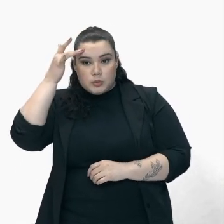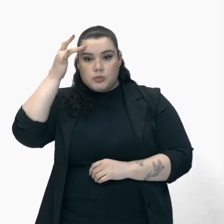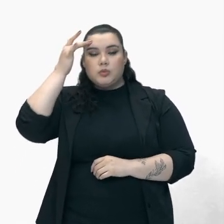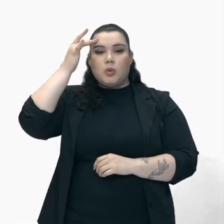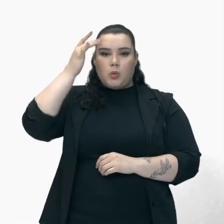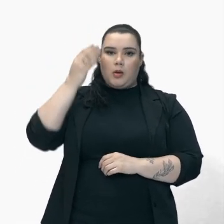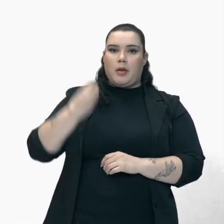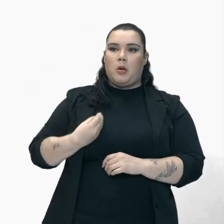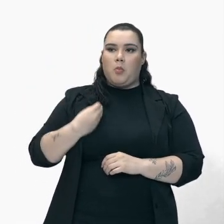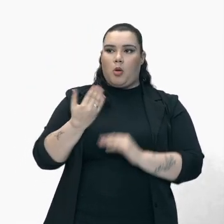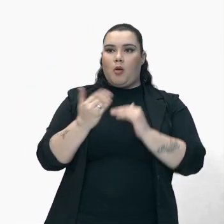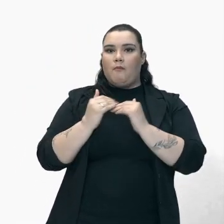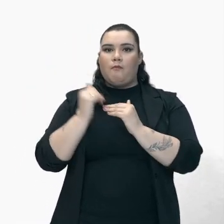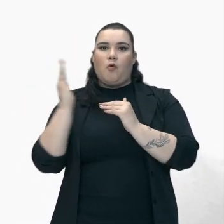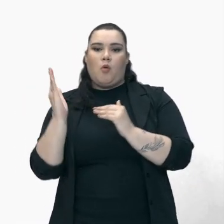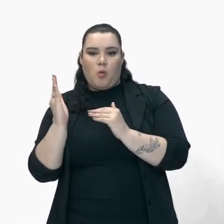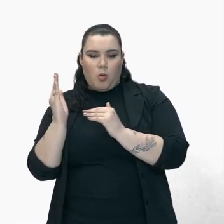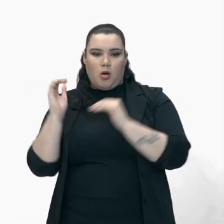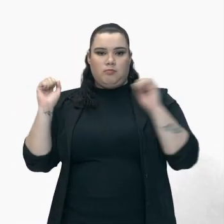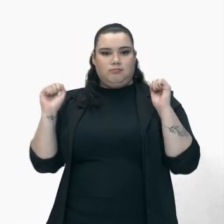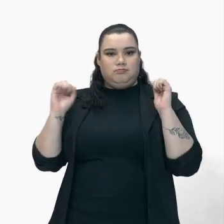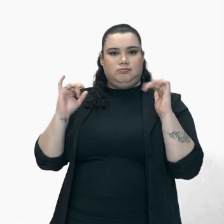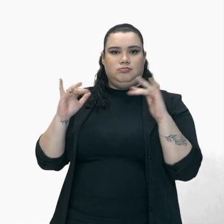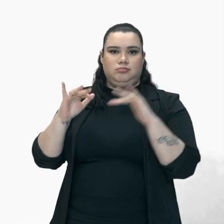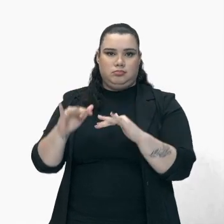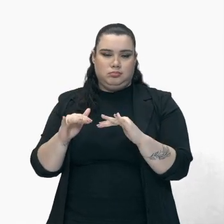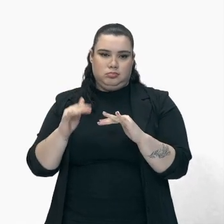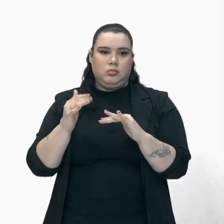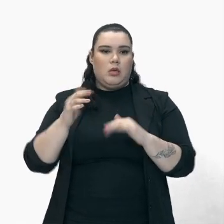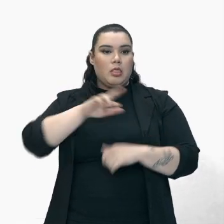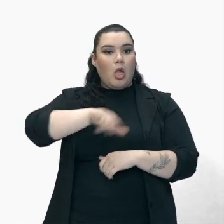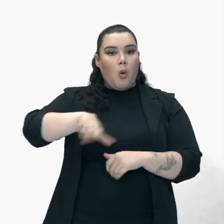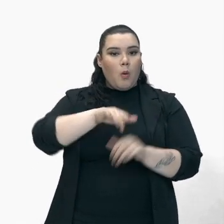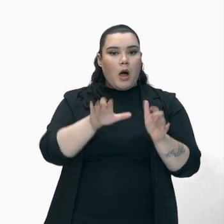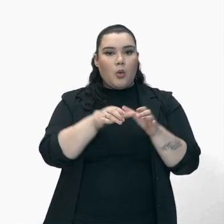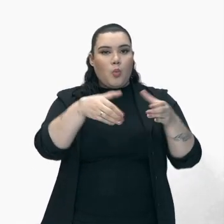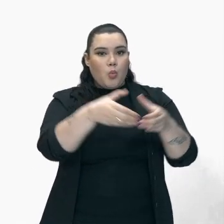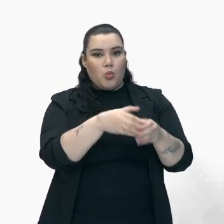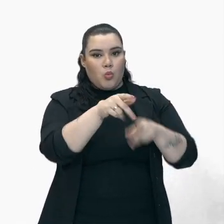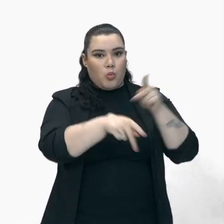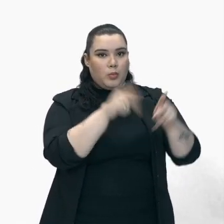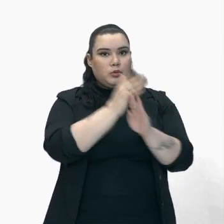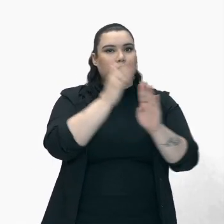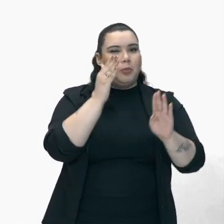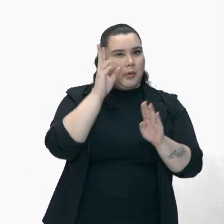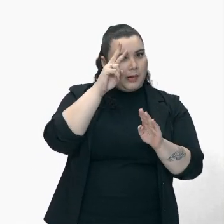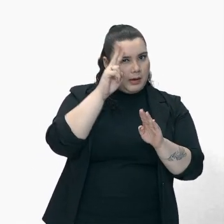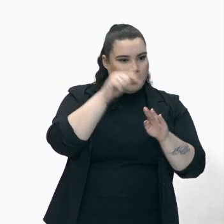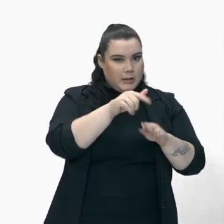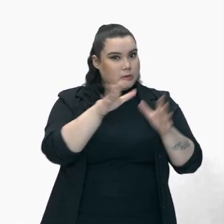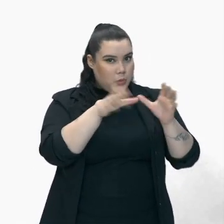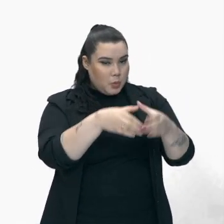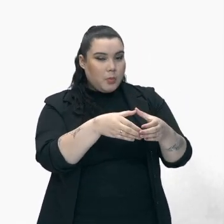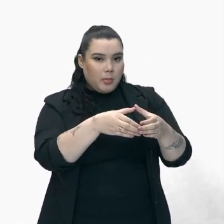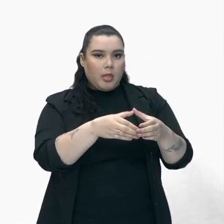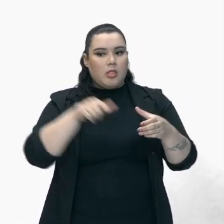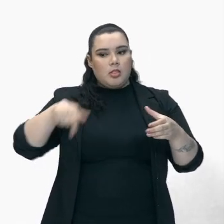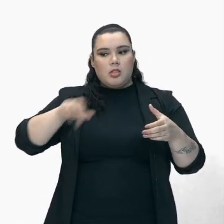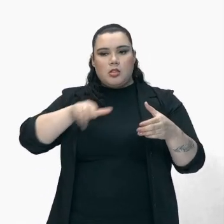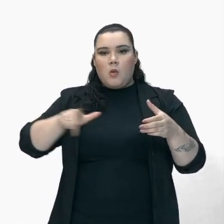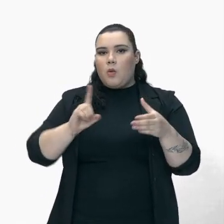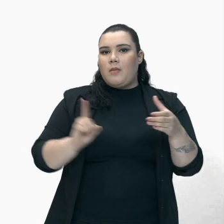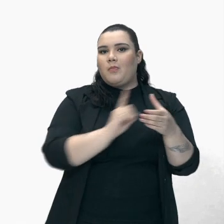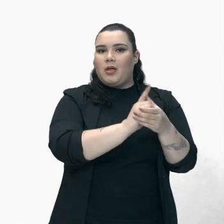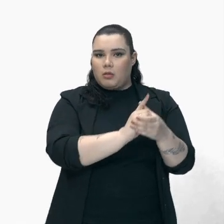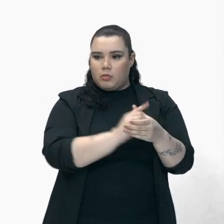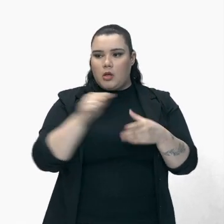forasteiros Que não eram Os bandeirantes paulistas Que eram pessoas De fora Que Digamos